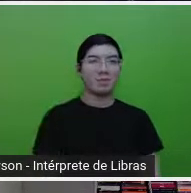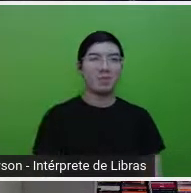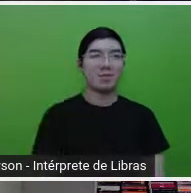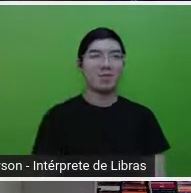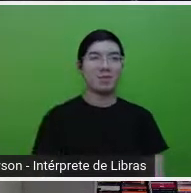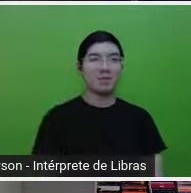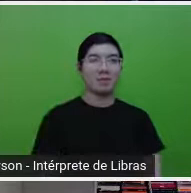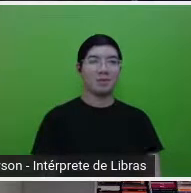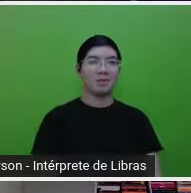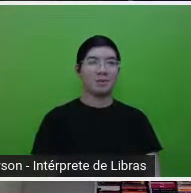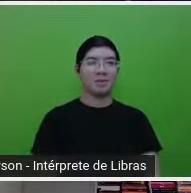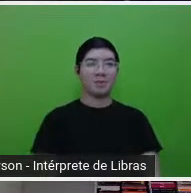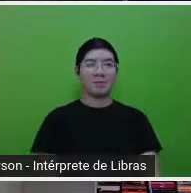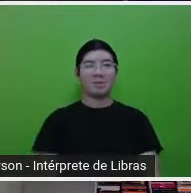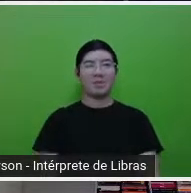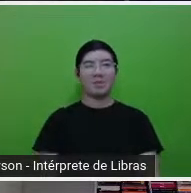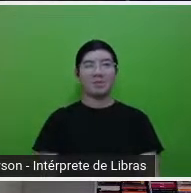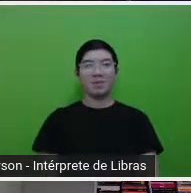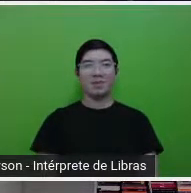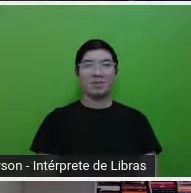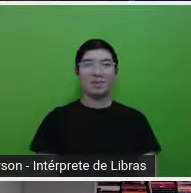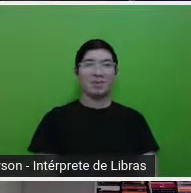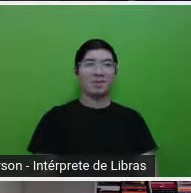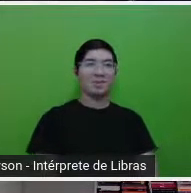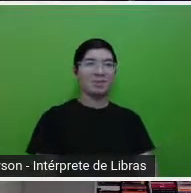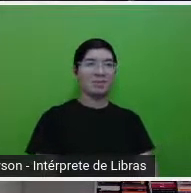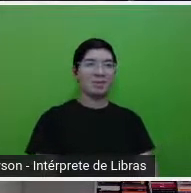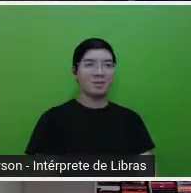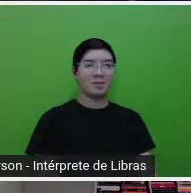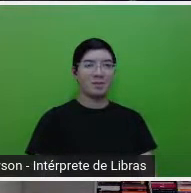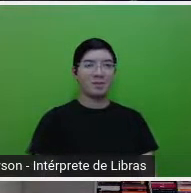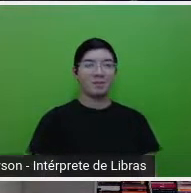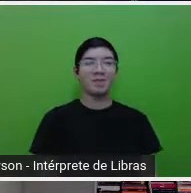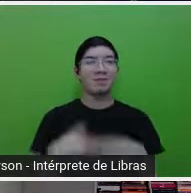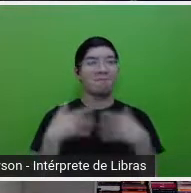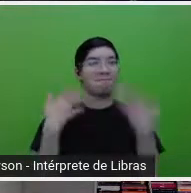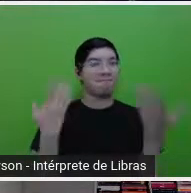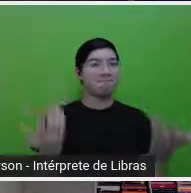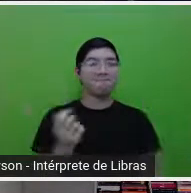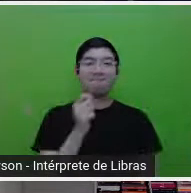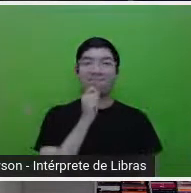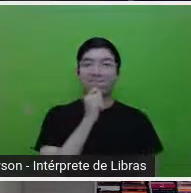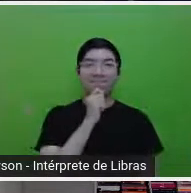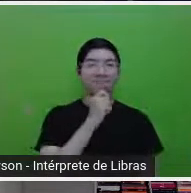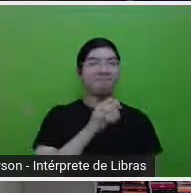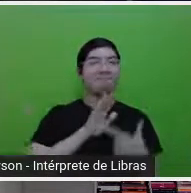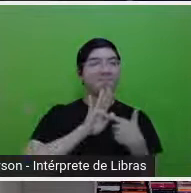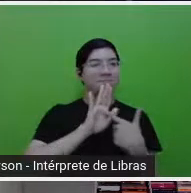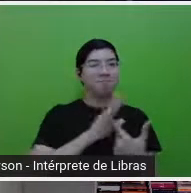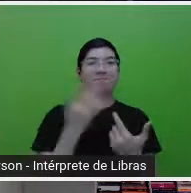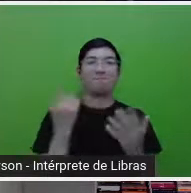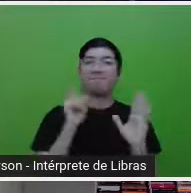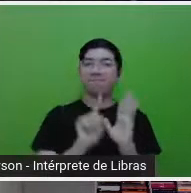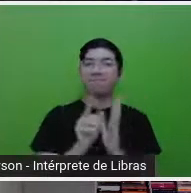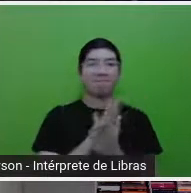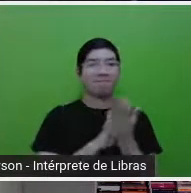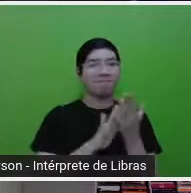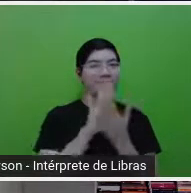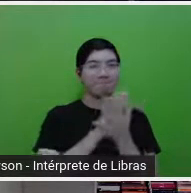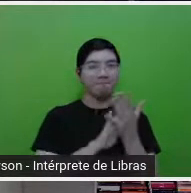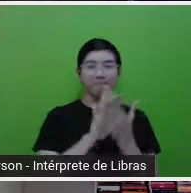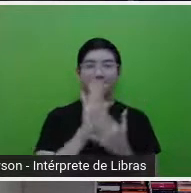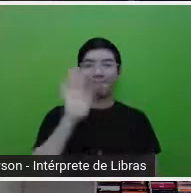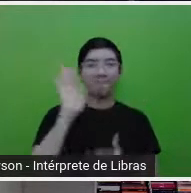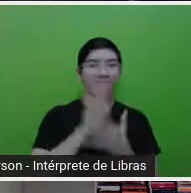Pois é, então foi isso. Continuamos sem saber, ela não apareceu, ela não assumiu, enfim, vamos lá.